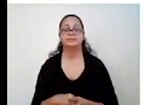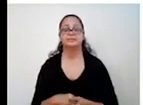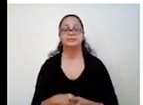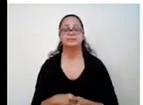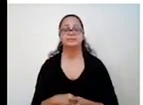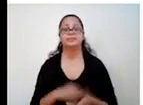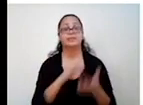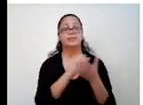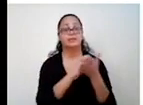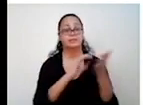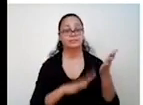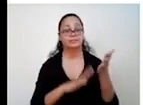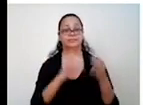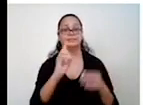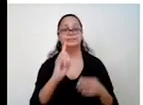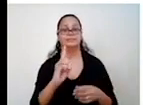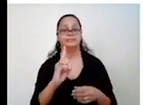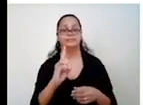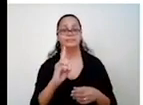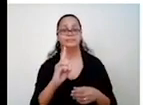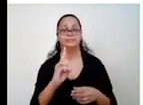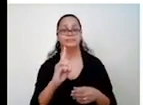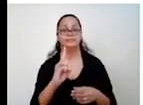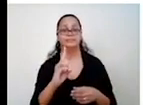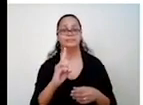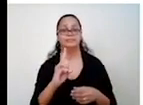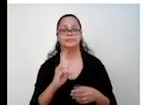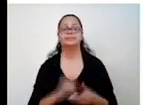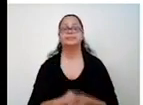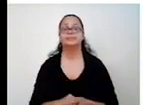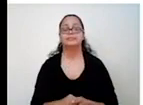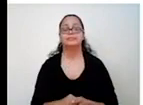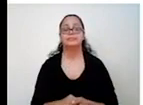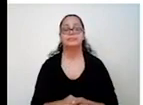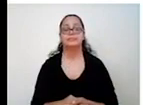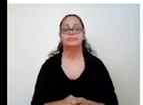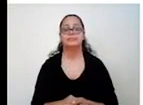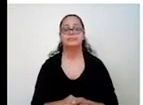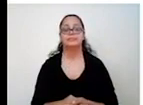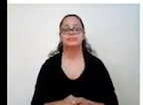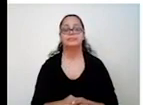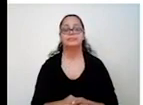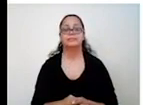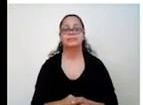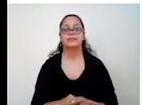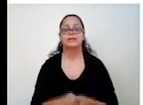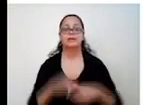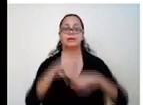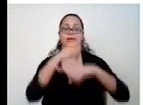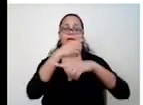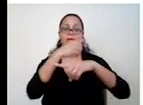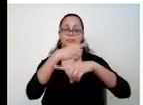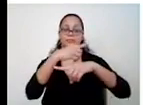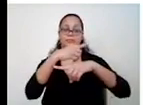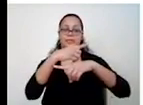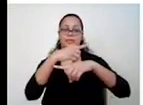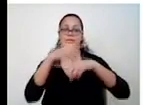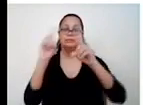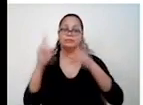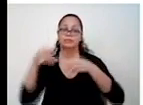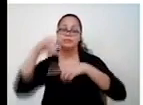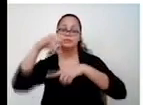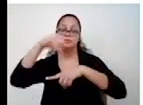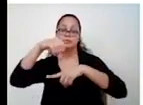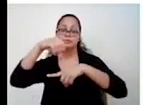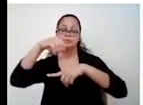Essa aqui. Fórmula da soma, fórmula do produto. Menos B, né? Menos da fórmula